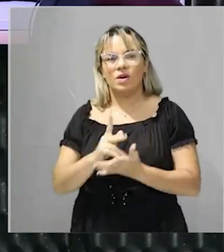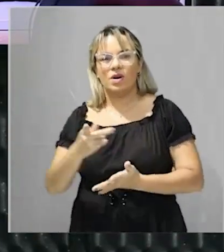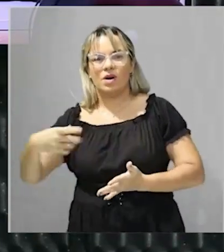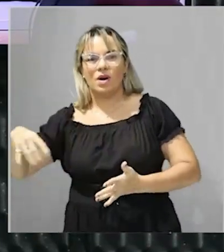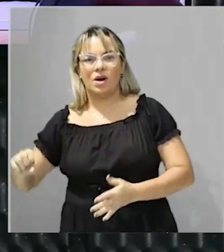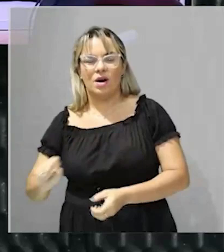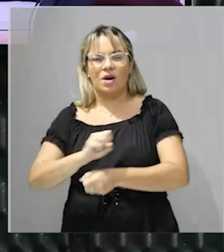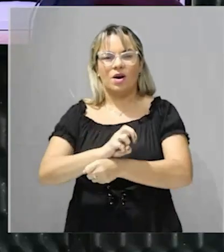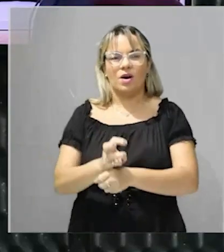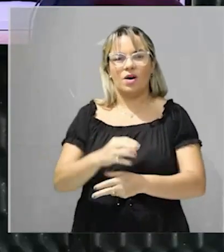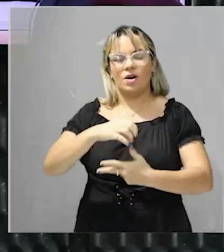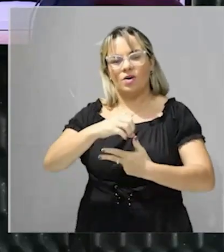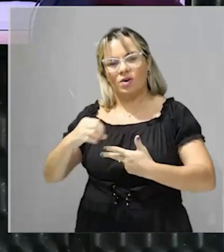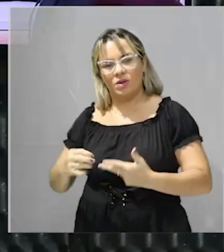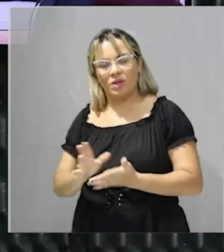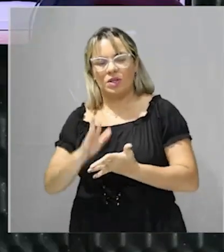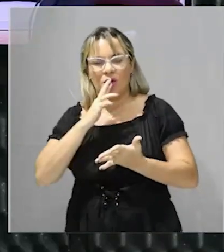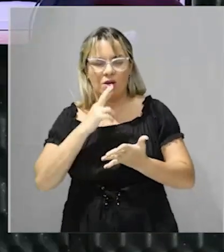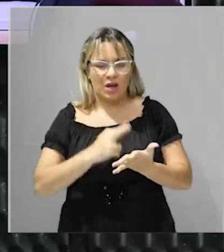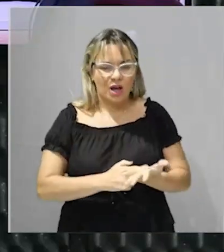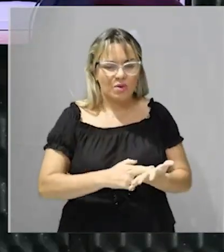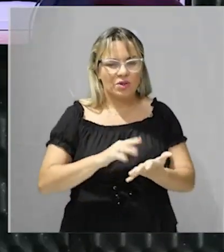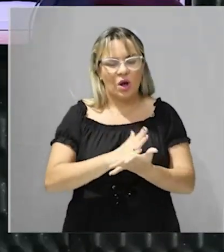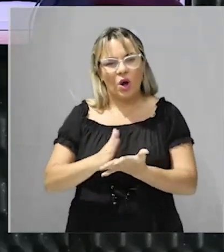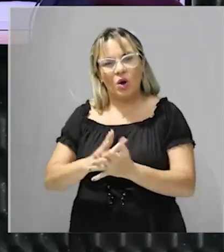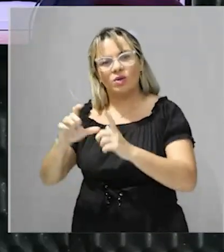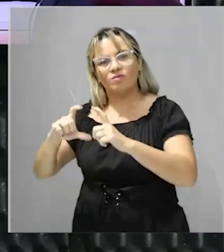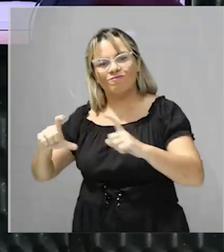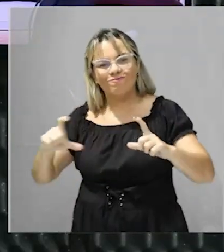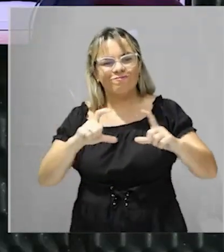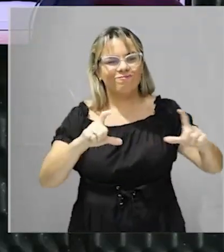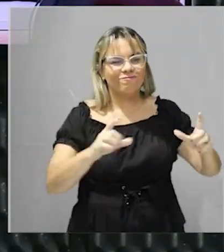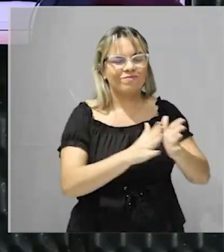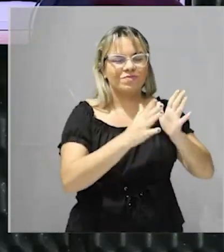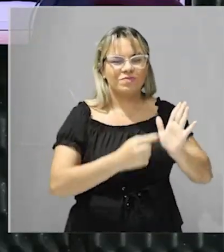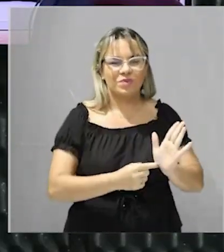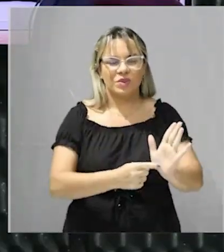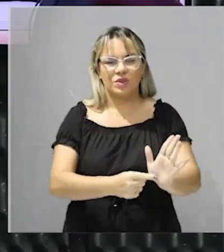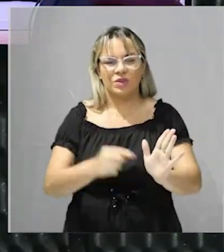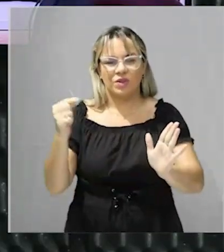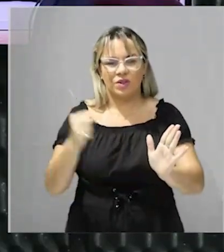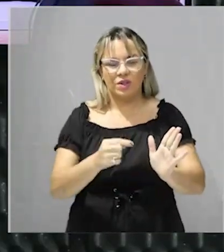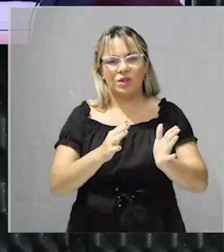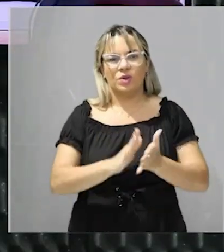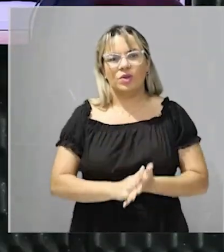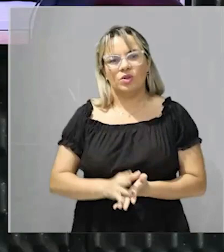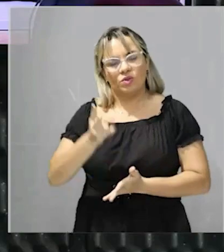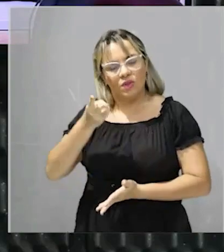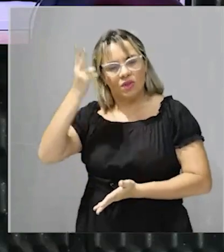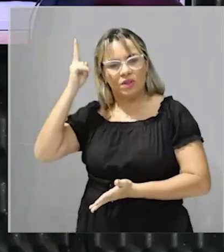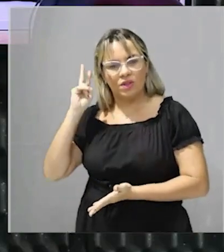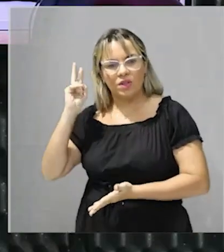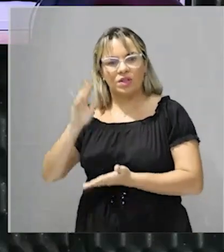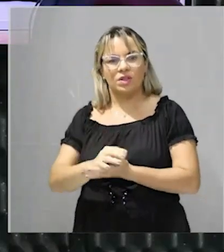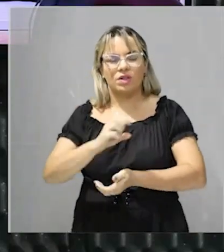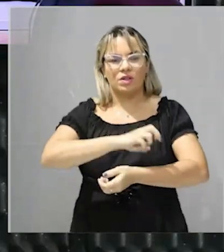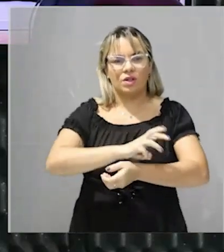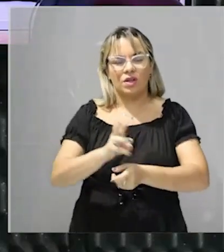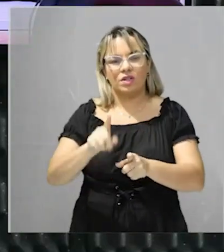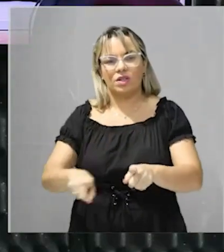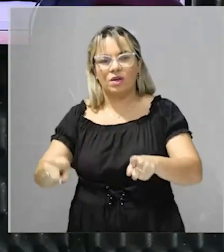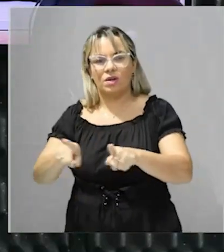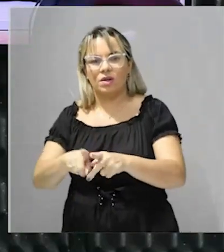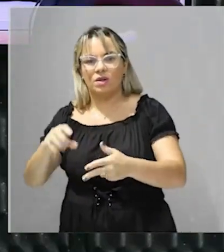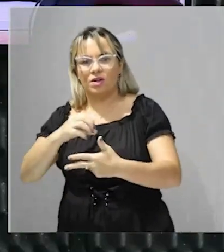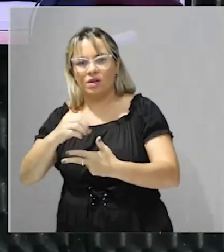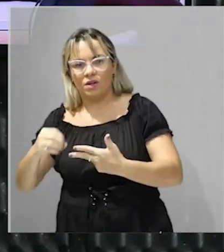UEMA, ENEM, resolução de itens, de questões, tanto do modelo UEMA como do modelo ENEM. E é muito